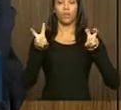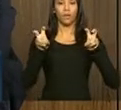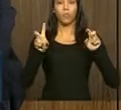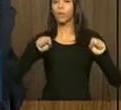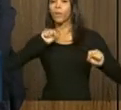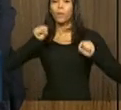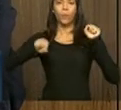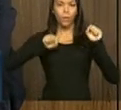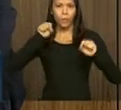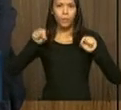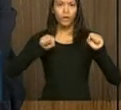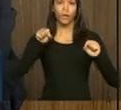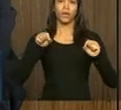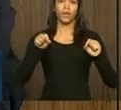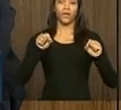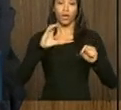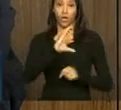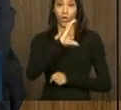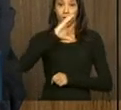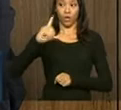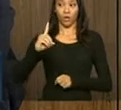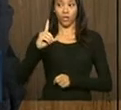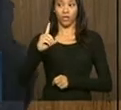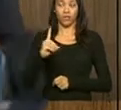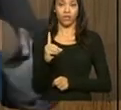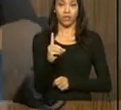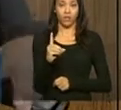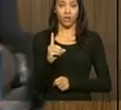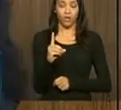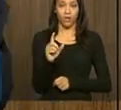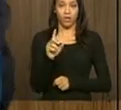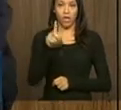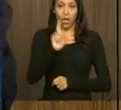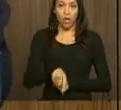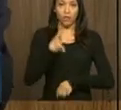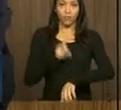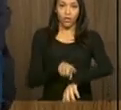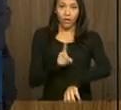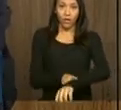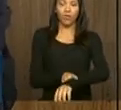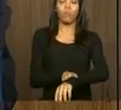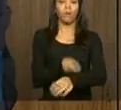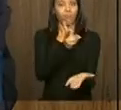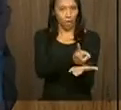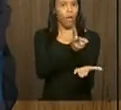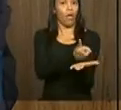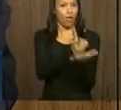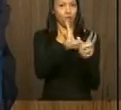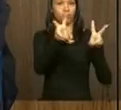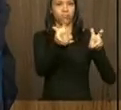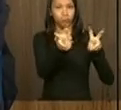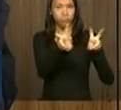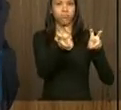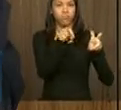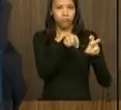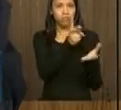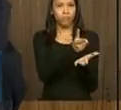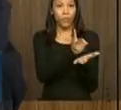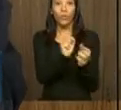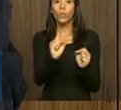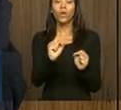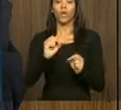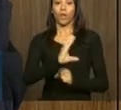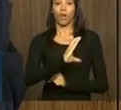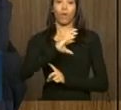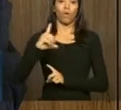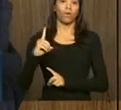refere à coordenação macroeconômica do G20. Esse é um tema permanente do G20, o exercício de coordenação